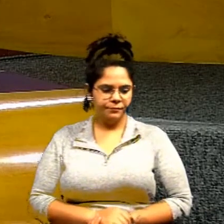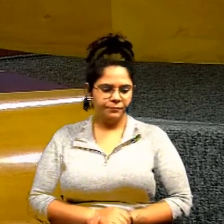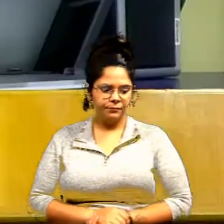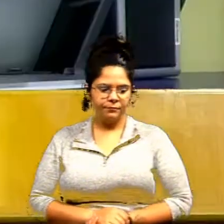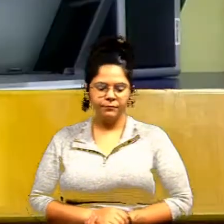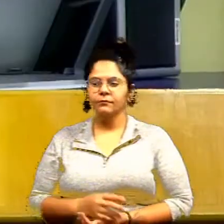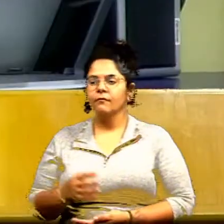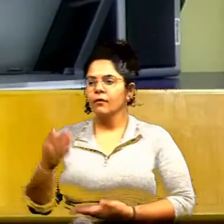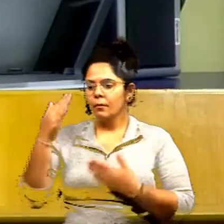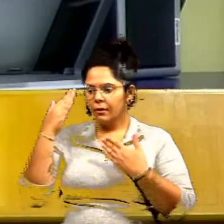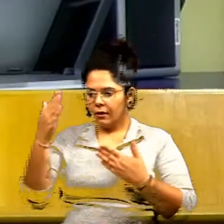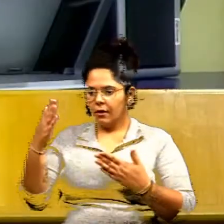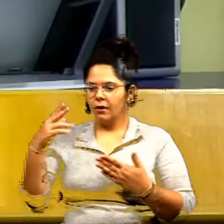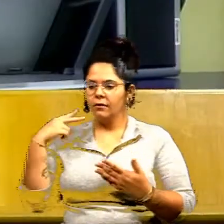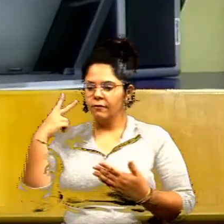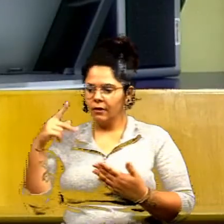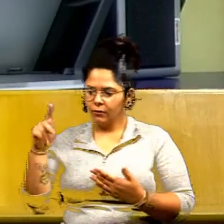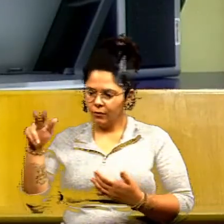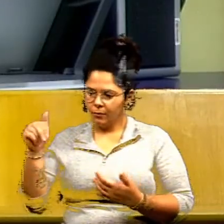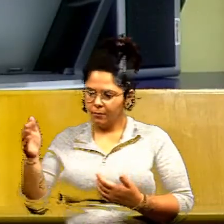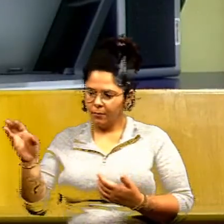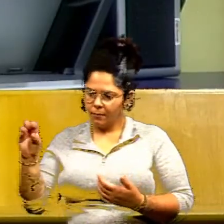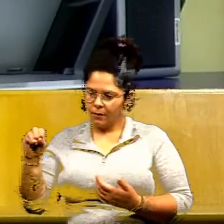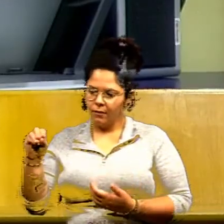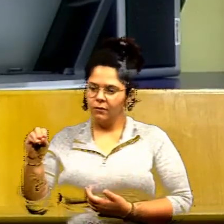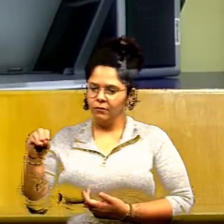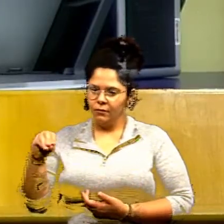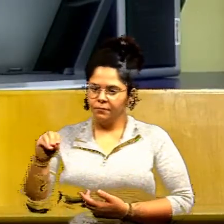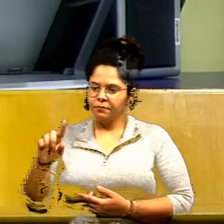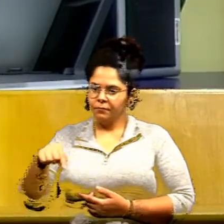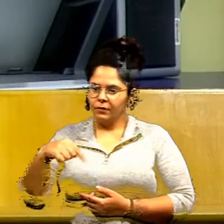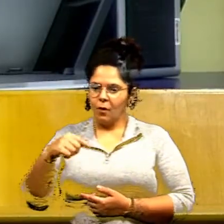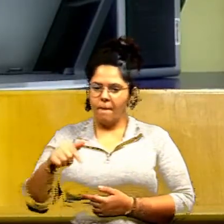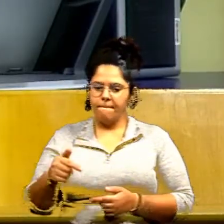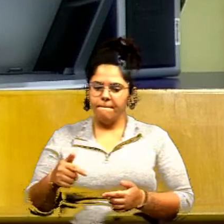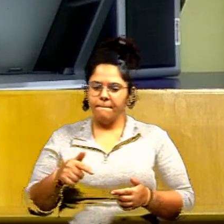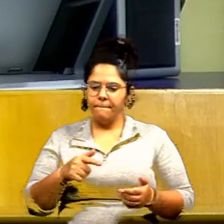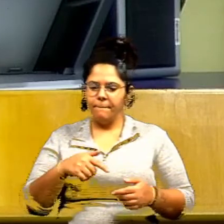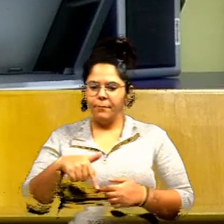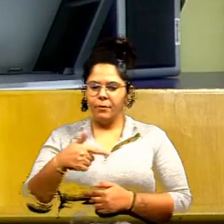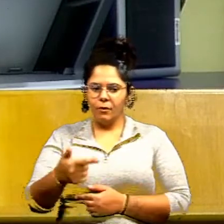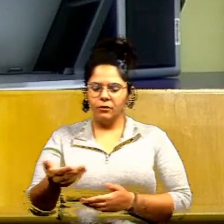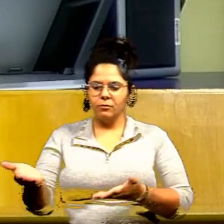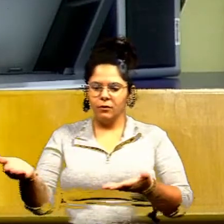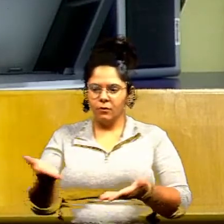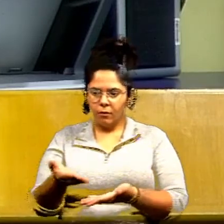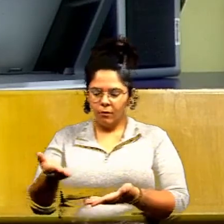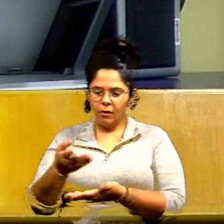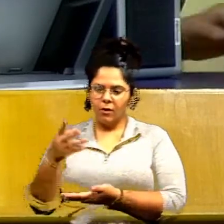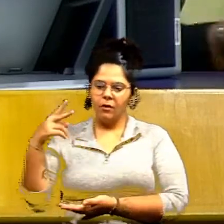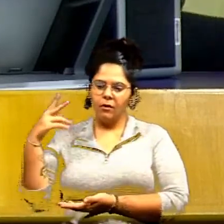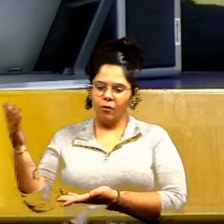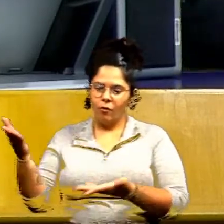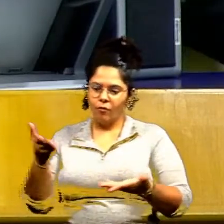Obrigado a vossa excelência, vereador Paulo. Seguindo a ordem de inscrição, convidamos o vereador